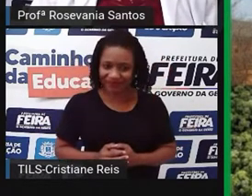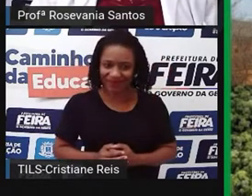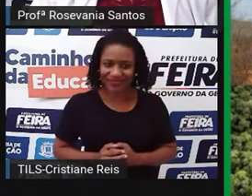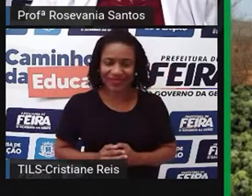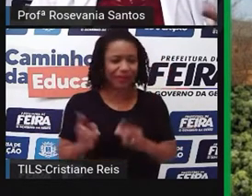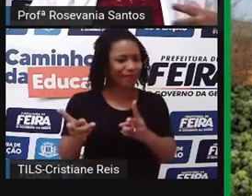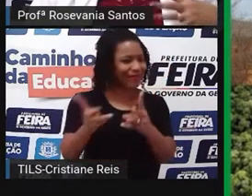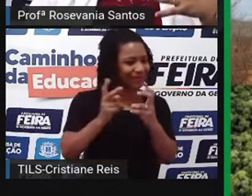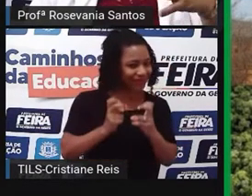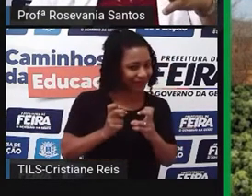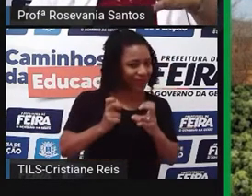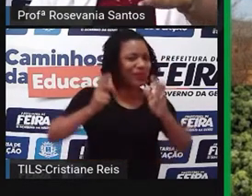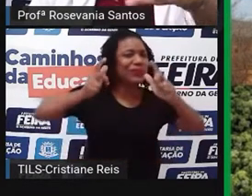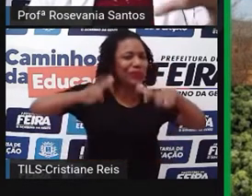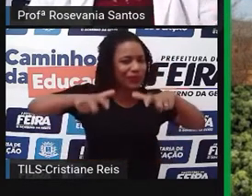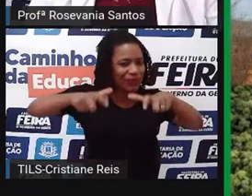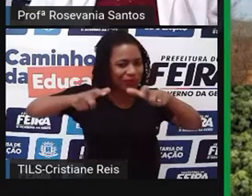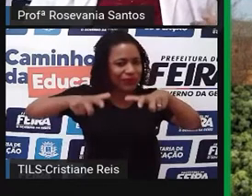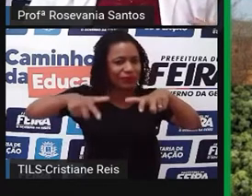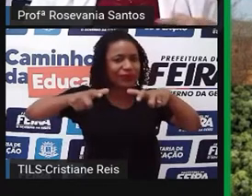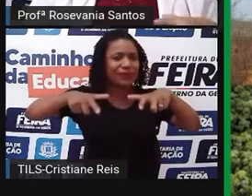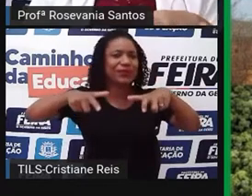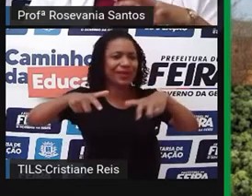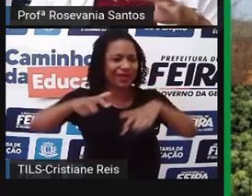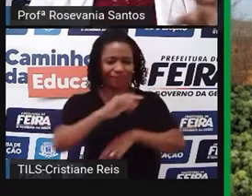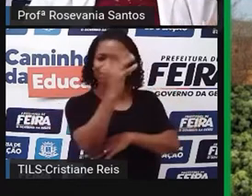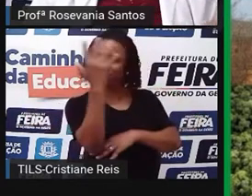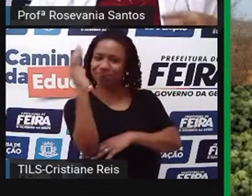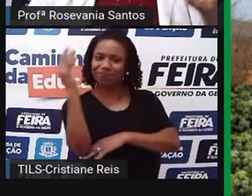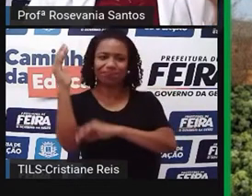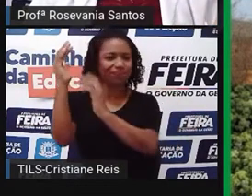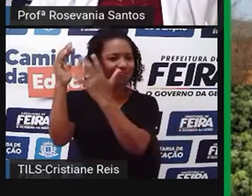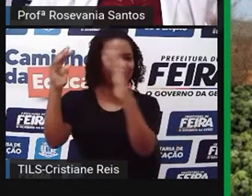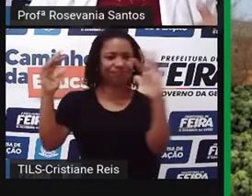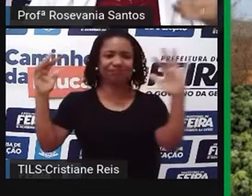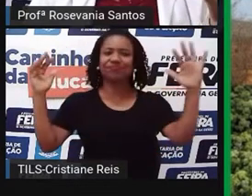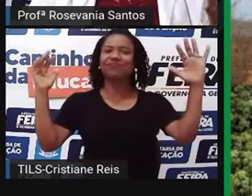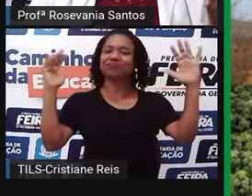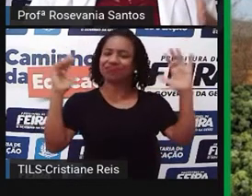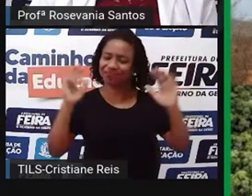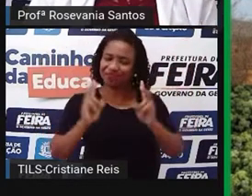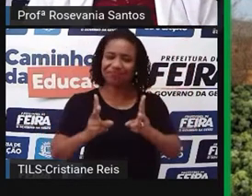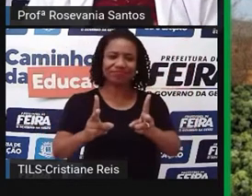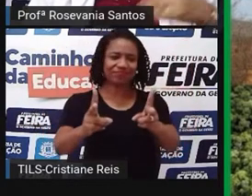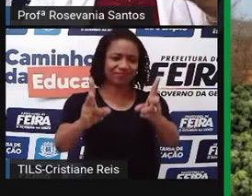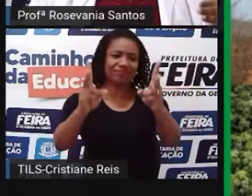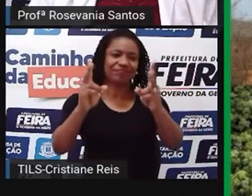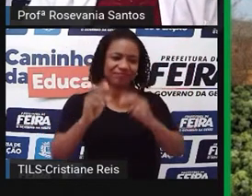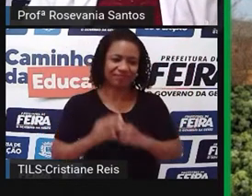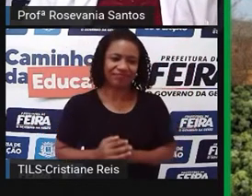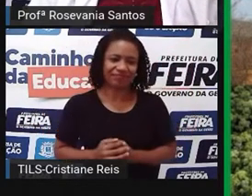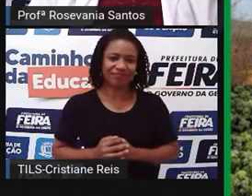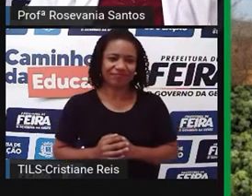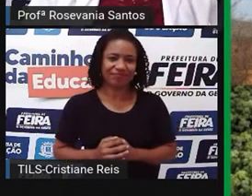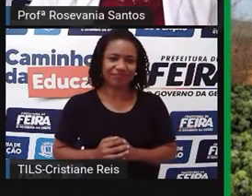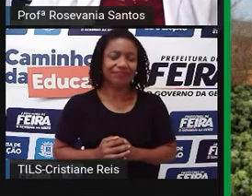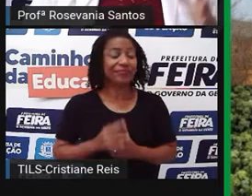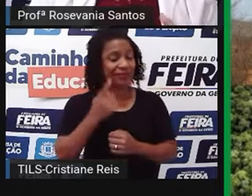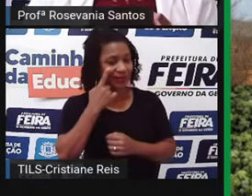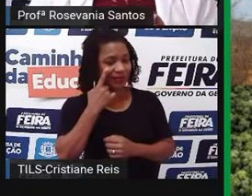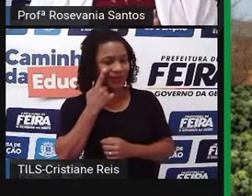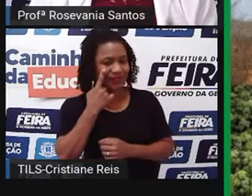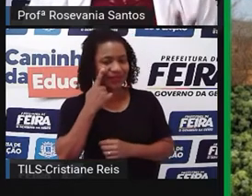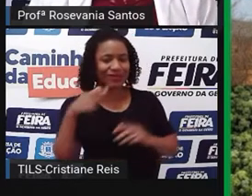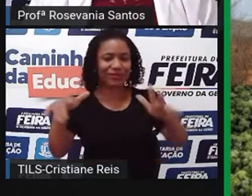indicador ali, né? De que aquela paisagem, ela está, vamos dizer assim, mais para um espaço natural